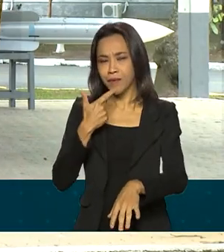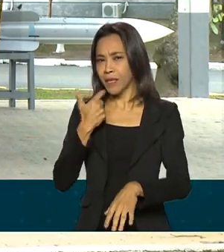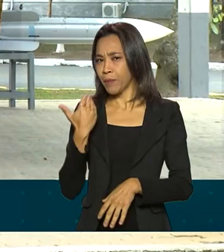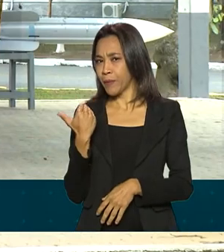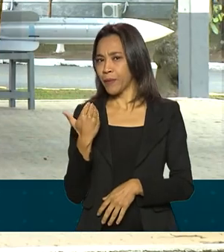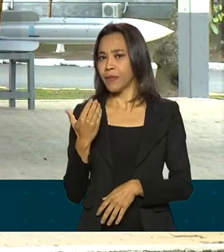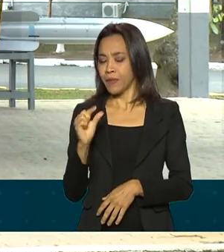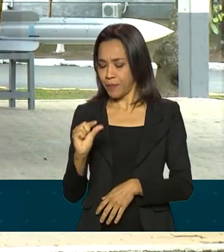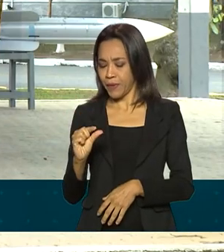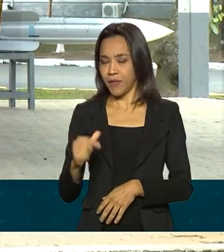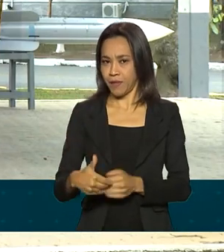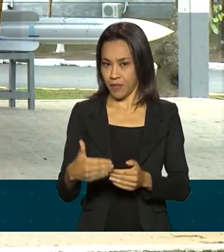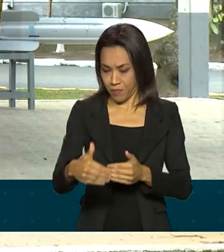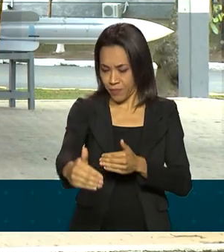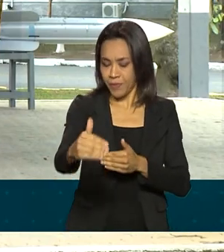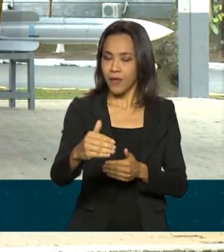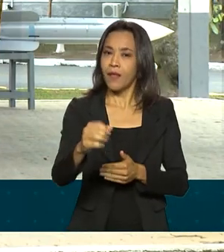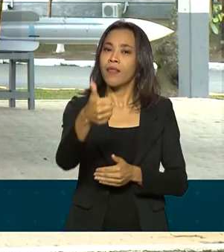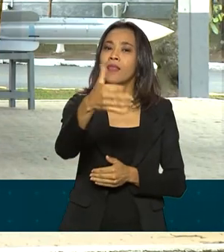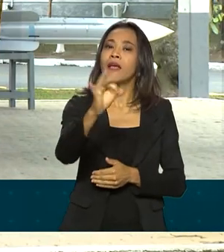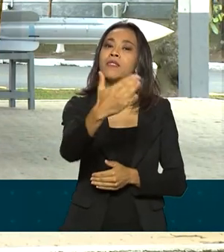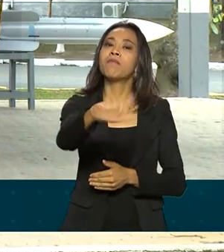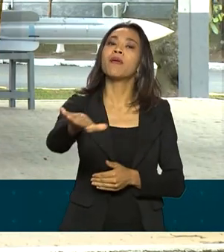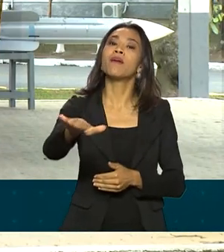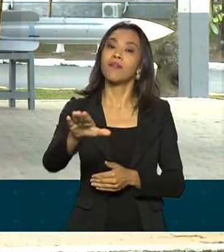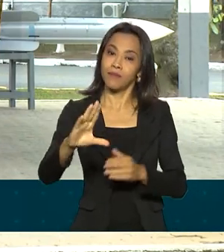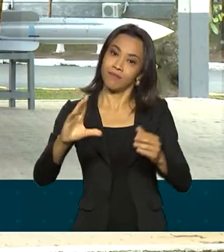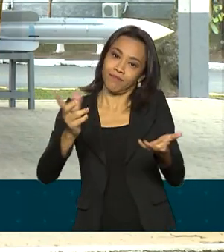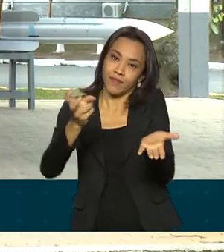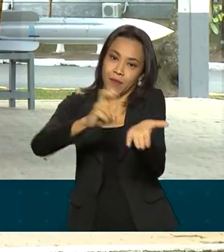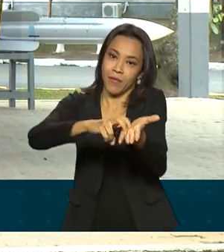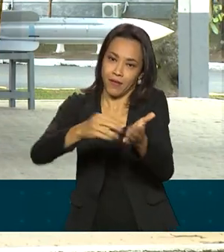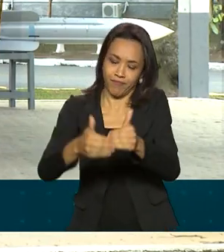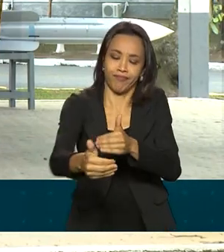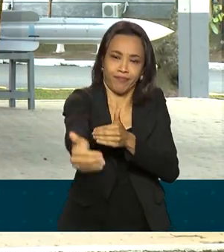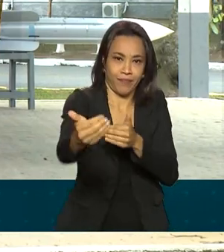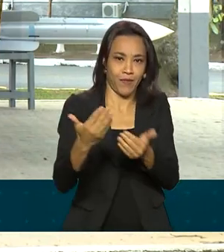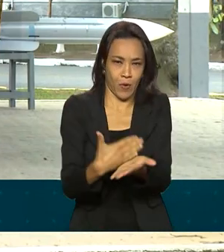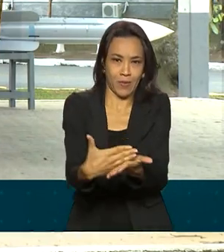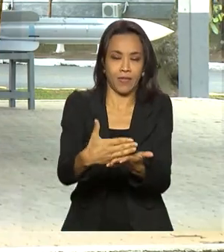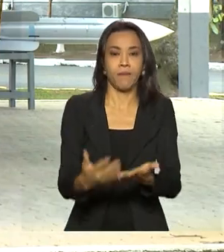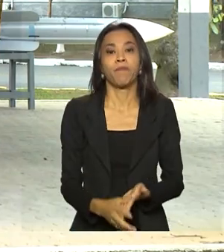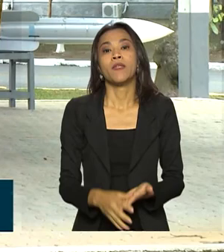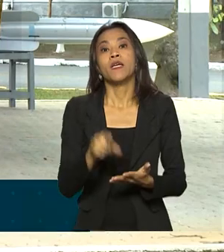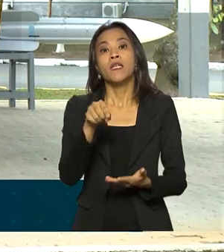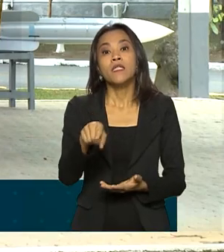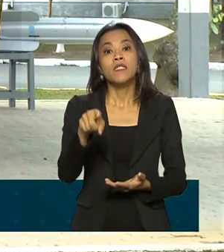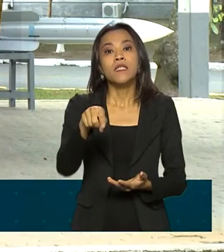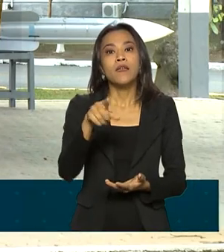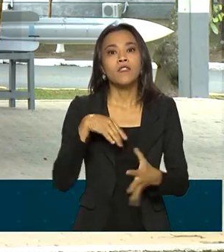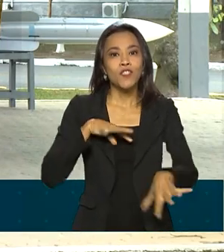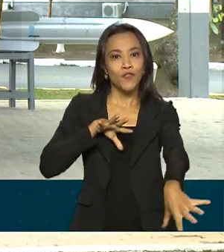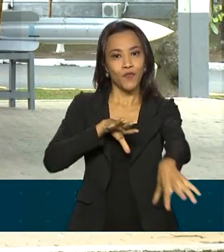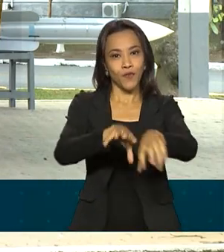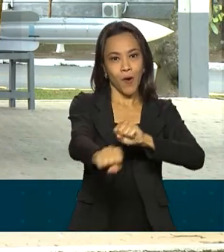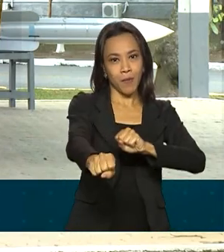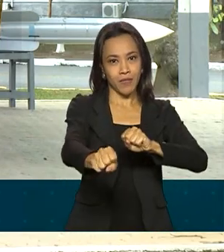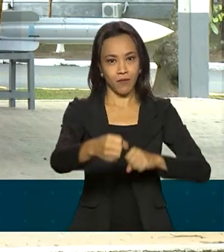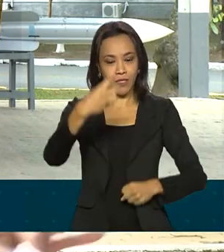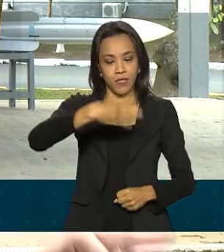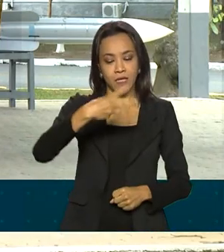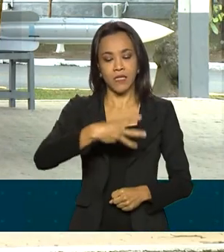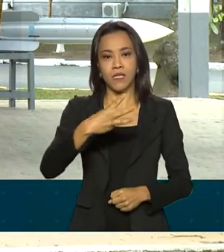por volta das 10h30 da manhã, e marca a promoção de 207 militares à graduação de terceiro